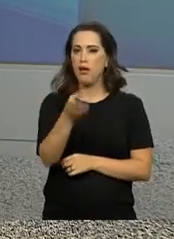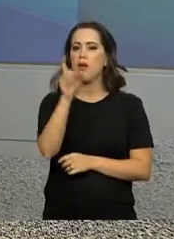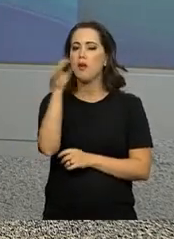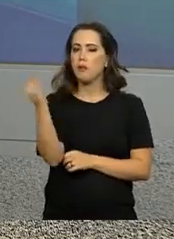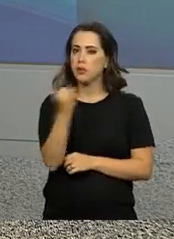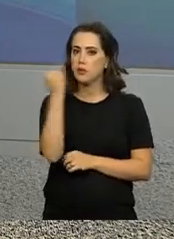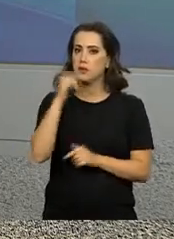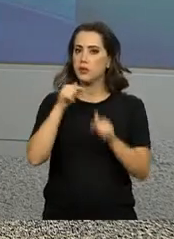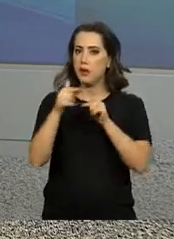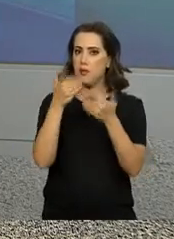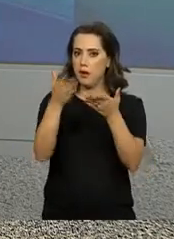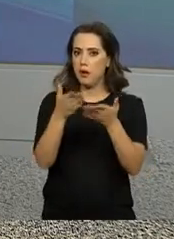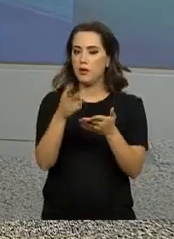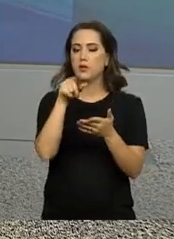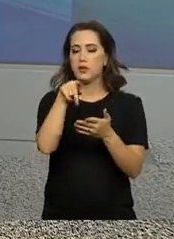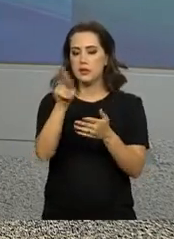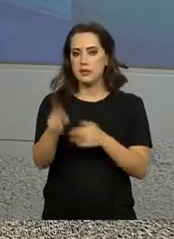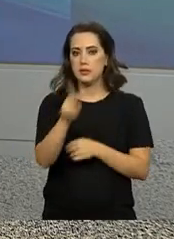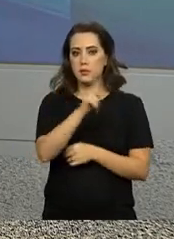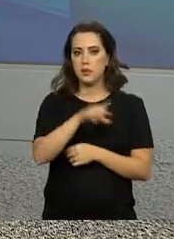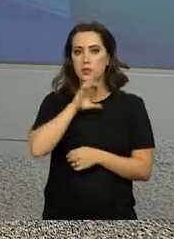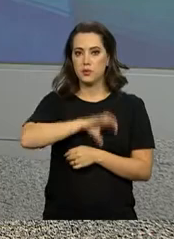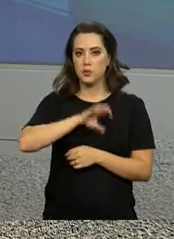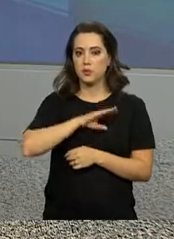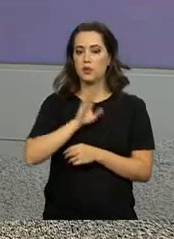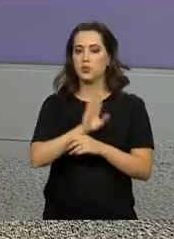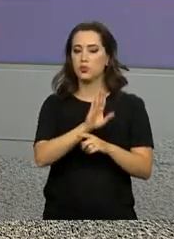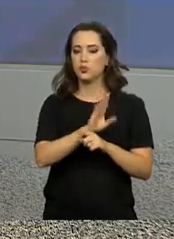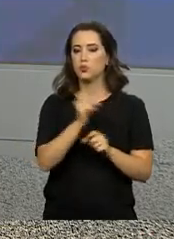português inspirou a construção das leis por aqui.